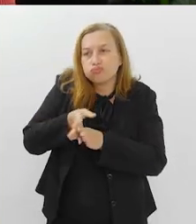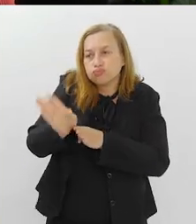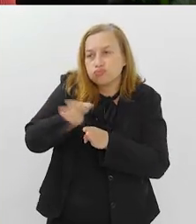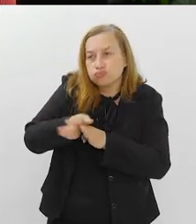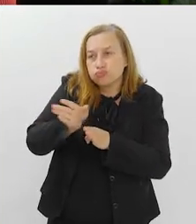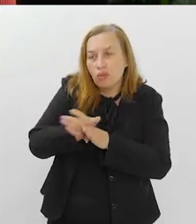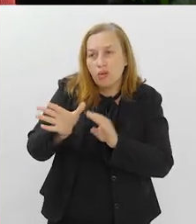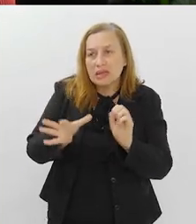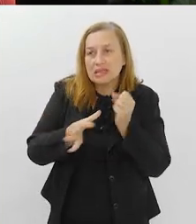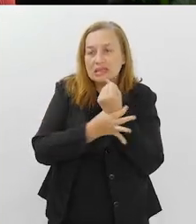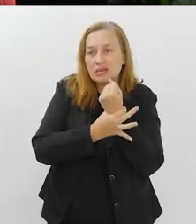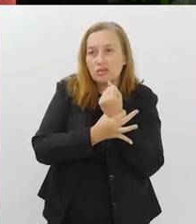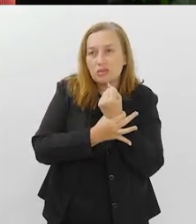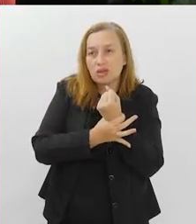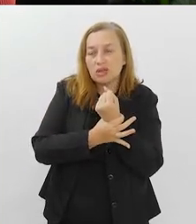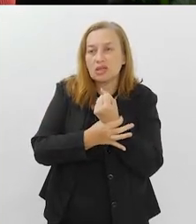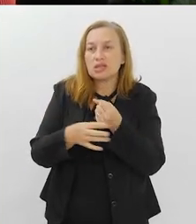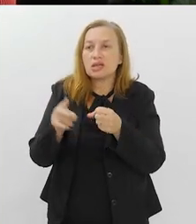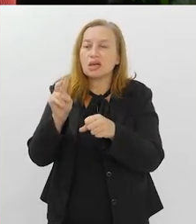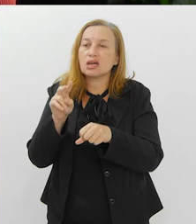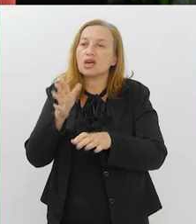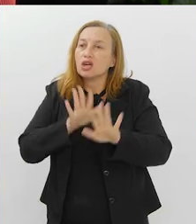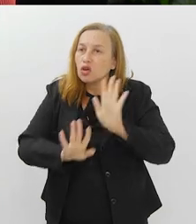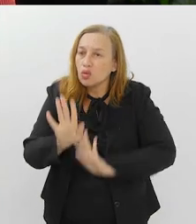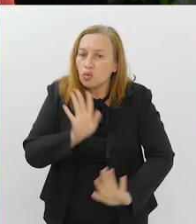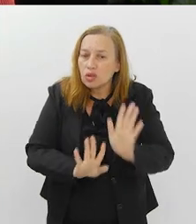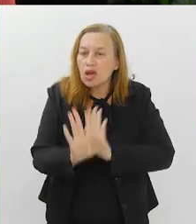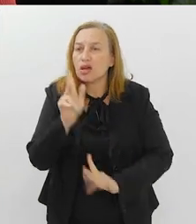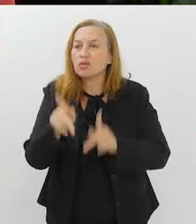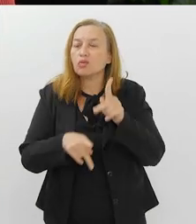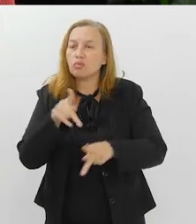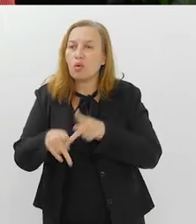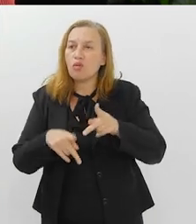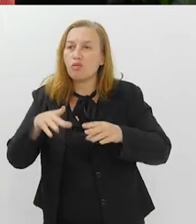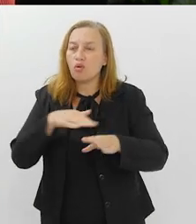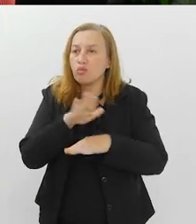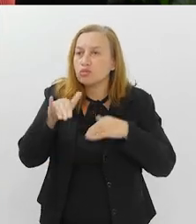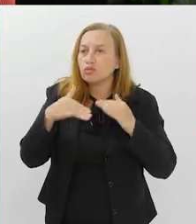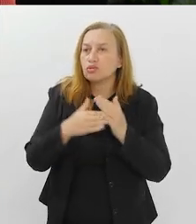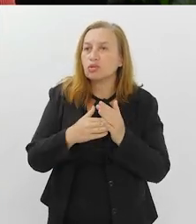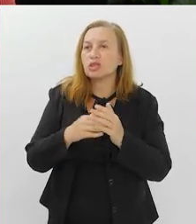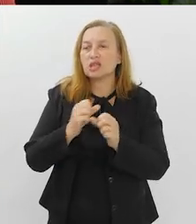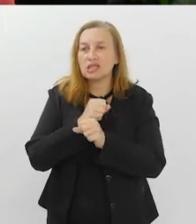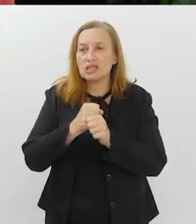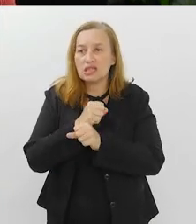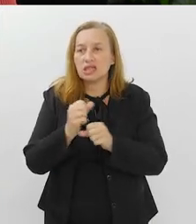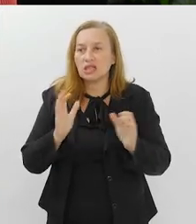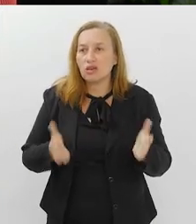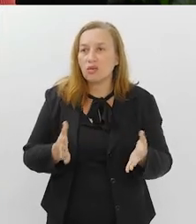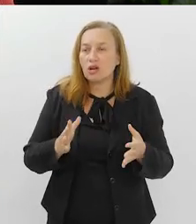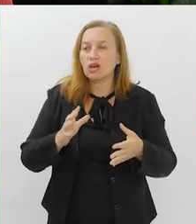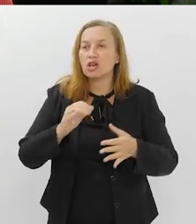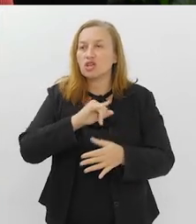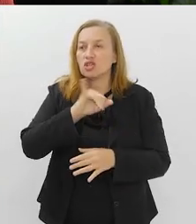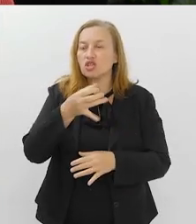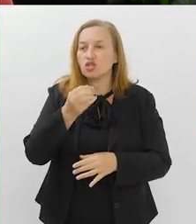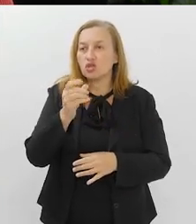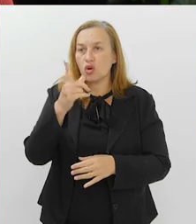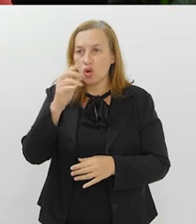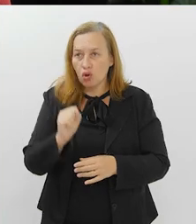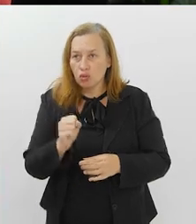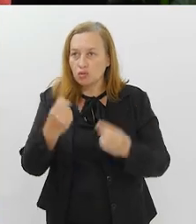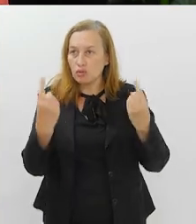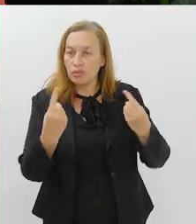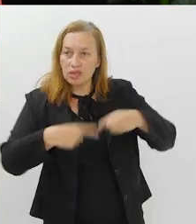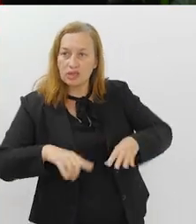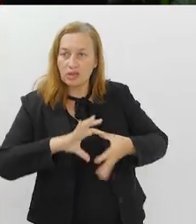para prevenção e cuidado mesmo da população como um todo nesse ano de Jogos Olímpicos e também